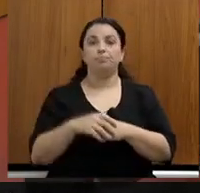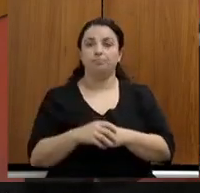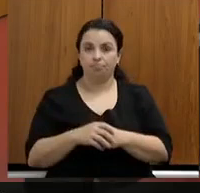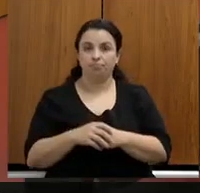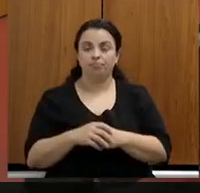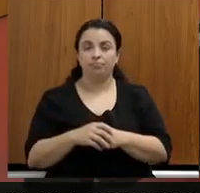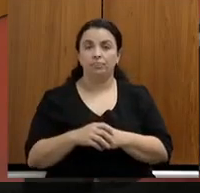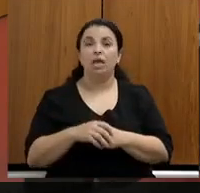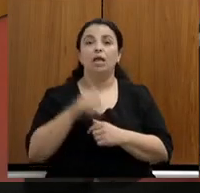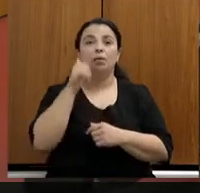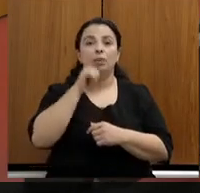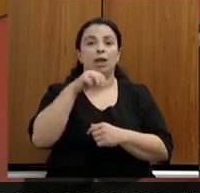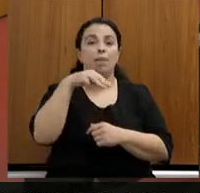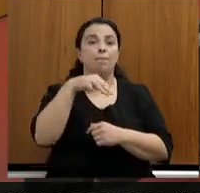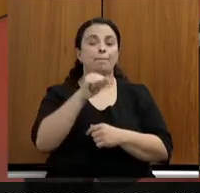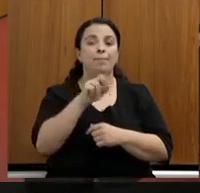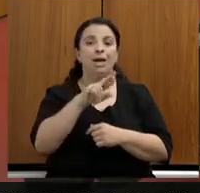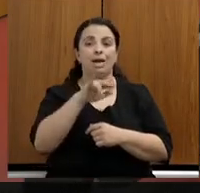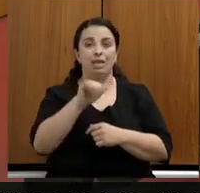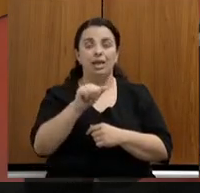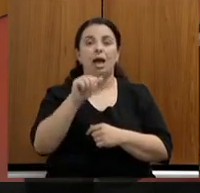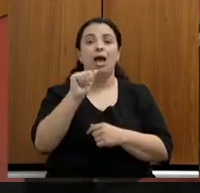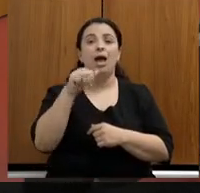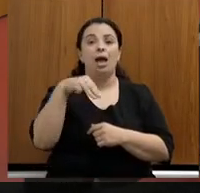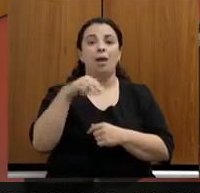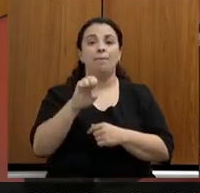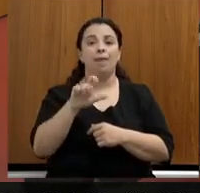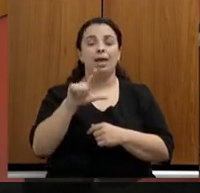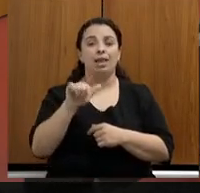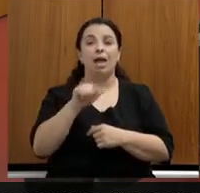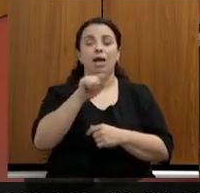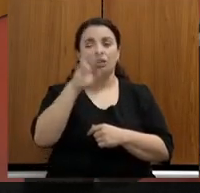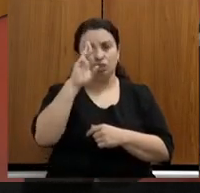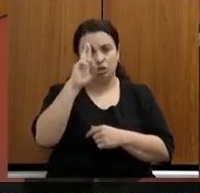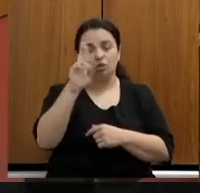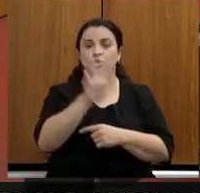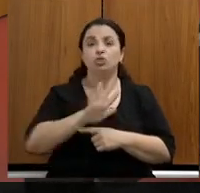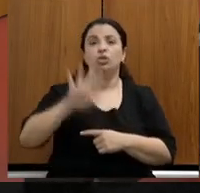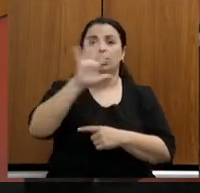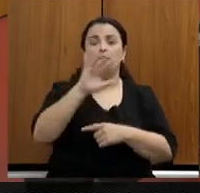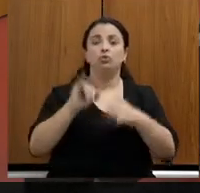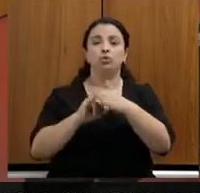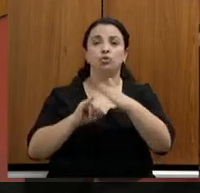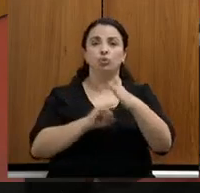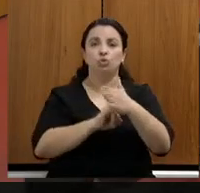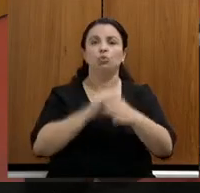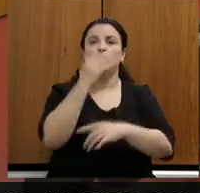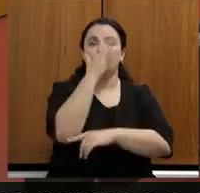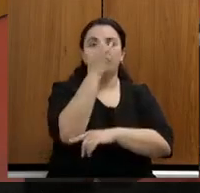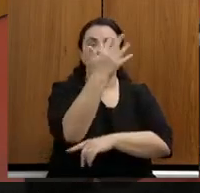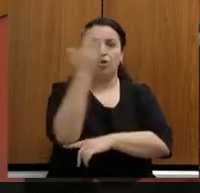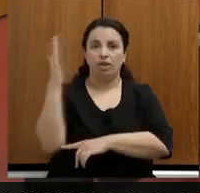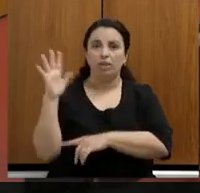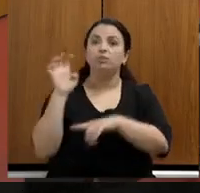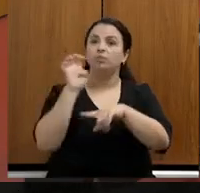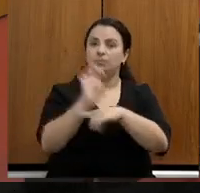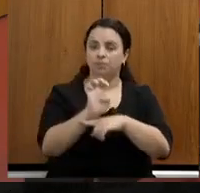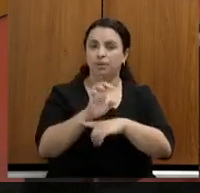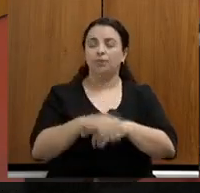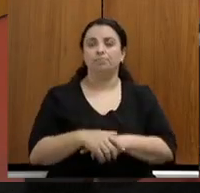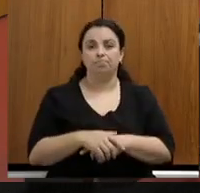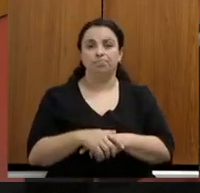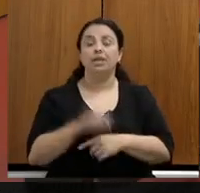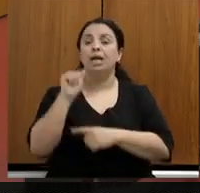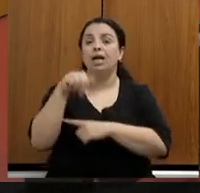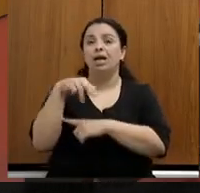Amélia de Cone e Moura Matos Lins, diretora-geral do Instituto Estadual de Florestas. Da senhora Ana Carolina